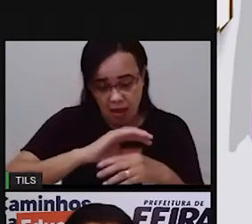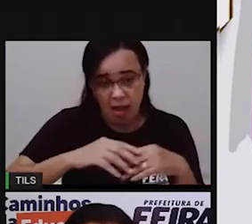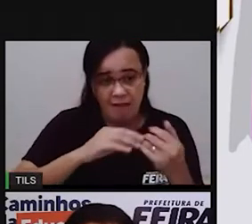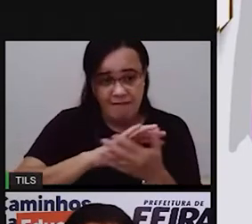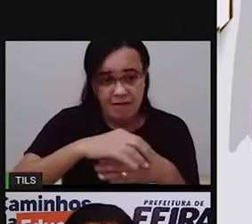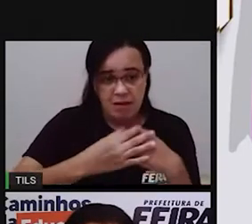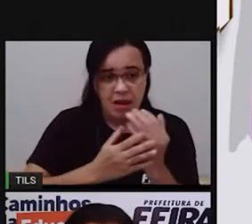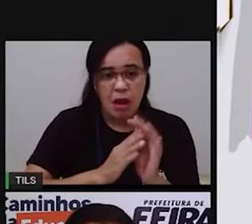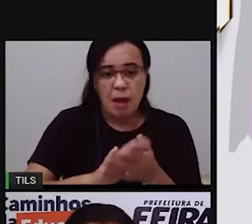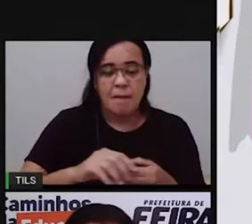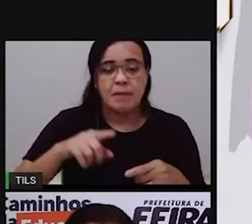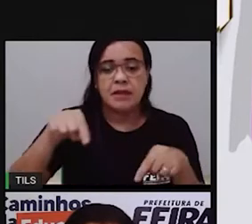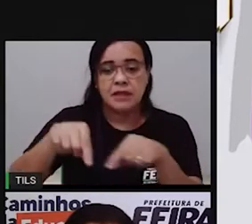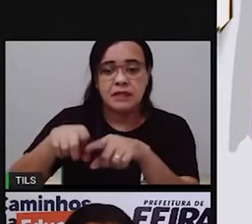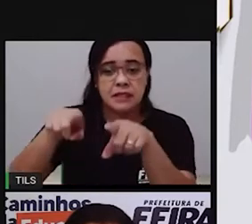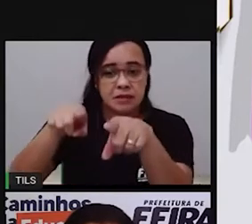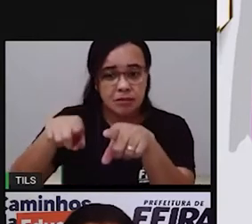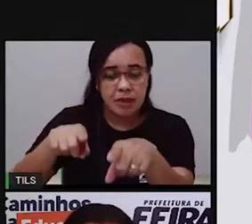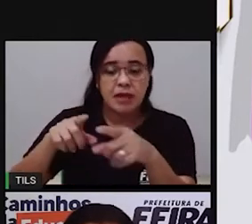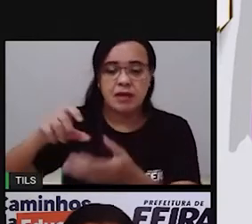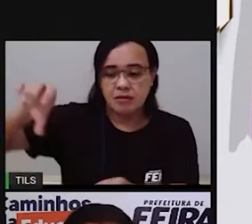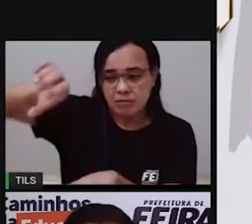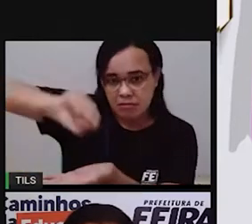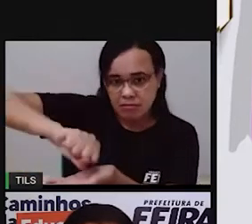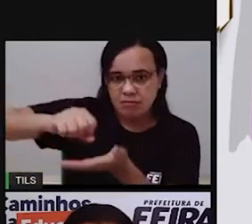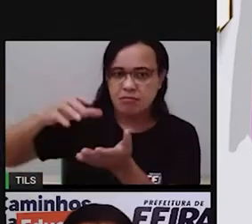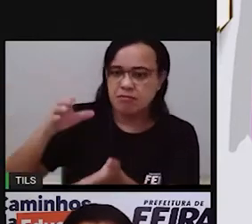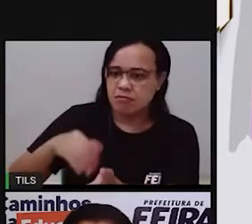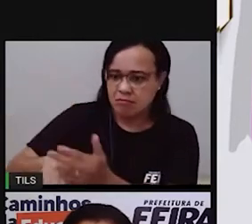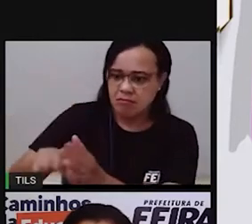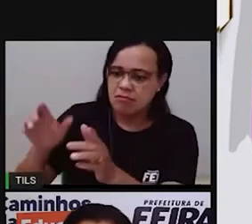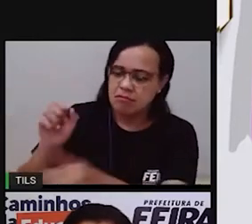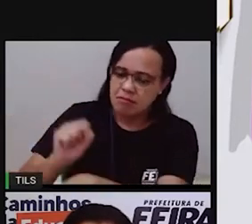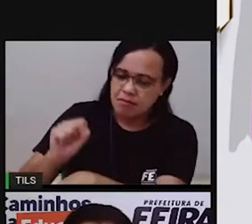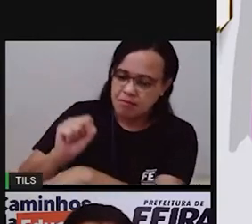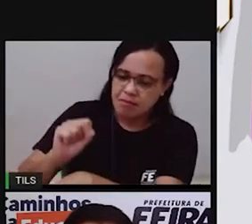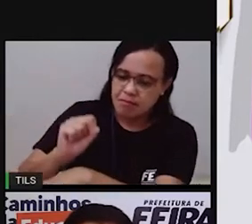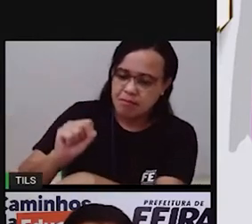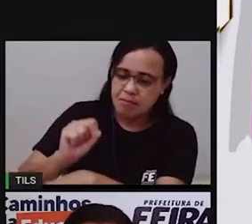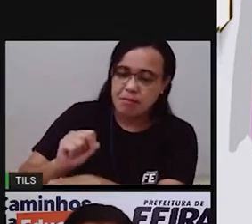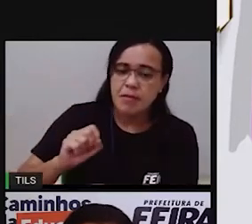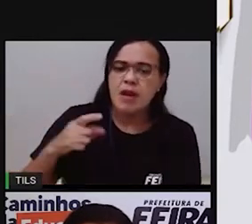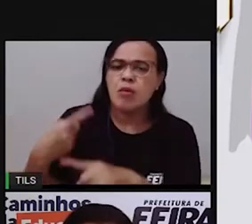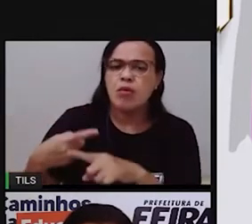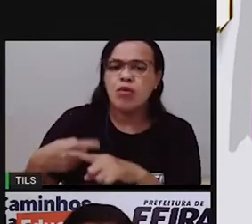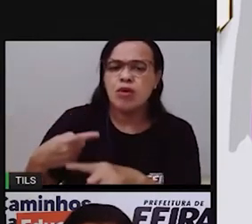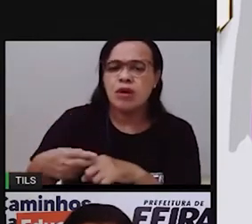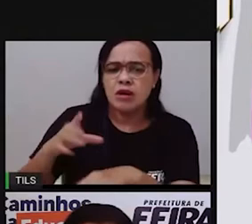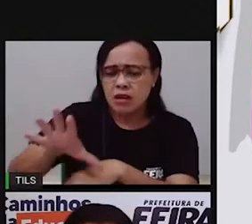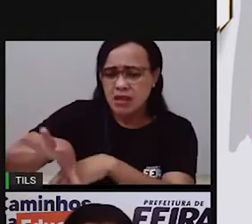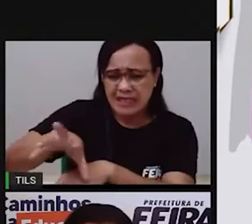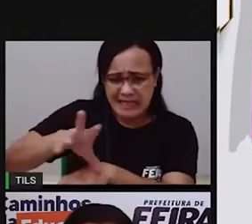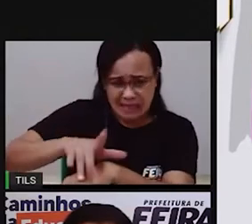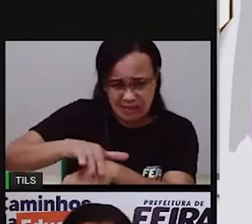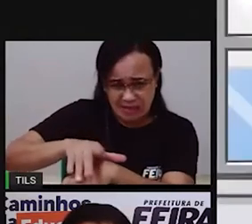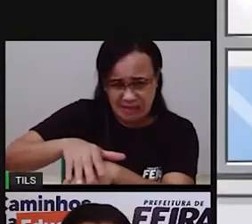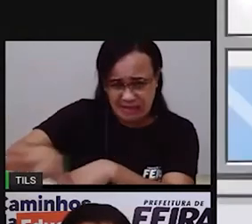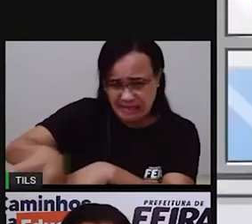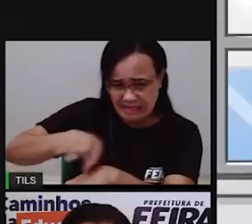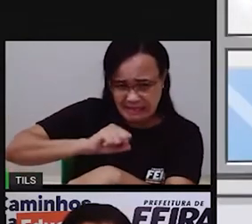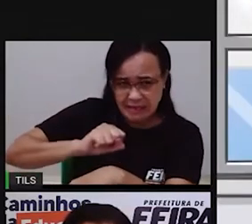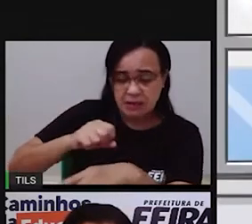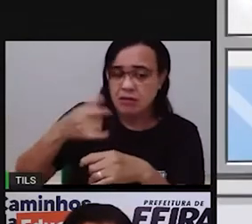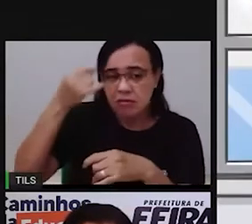deixá-los de molho em solução de água com água sanitária, ajudam a eliminar os micro-organismos que podem causar doenças.